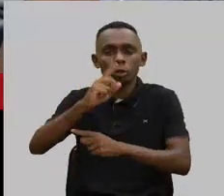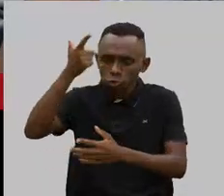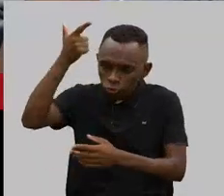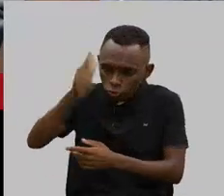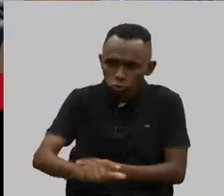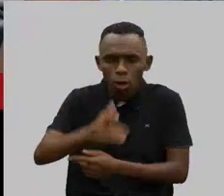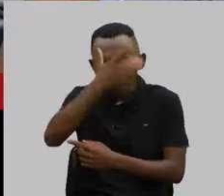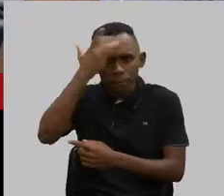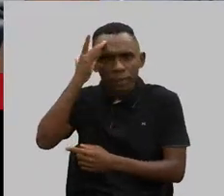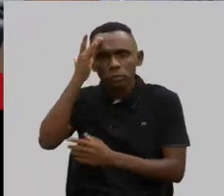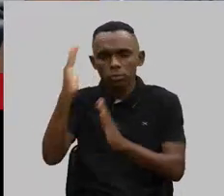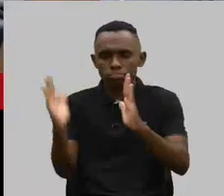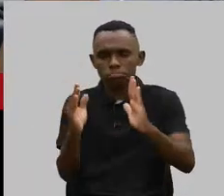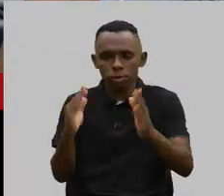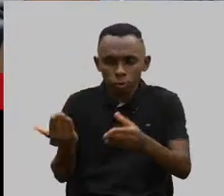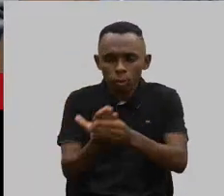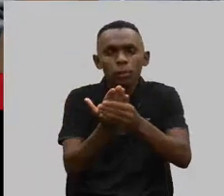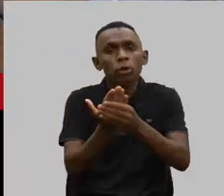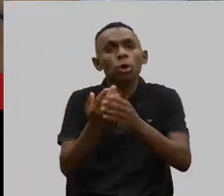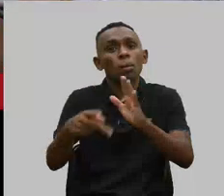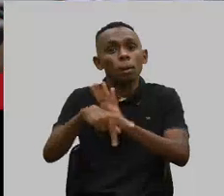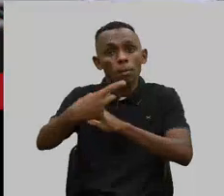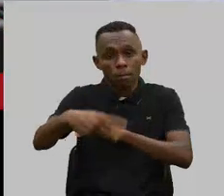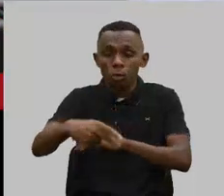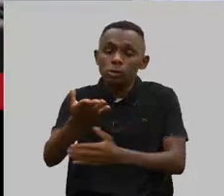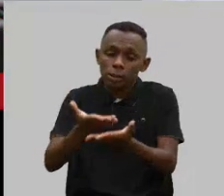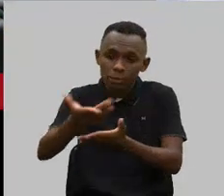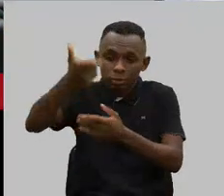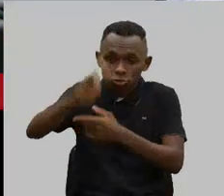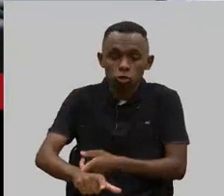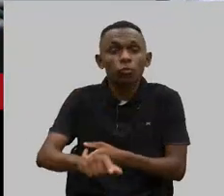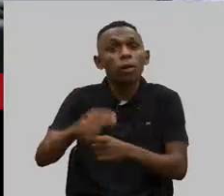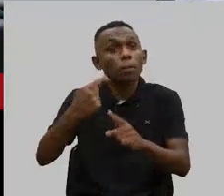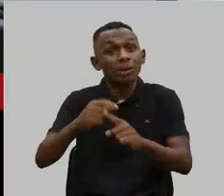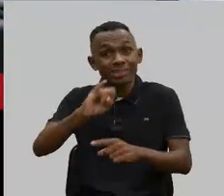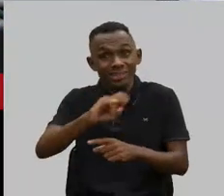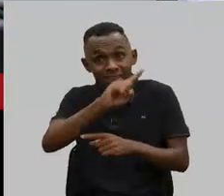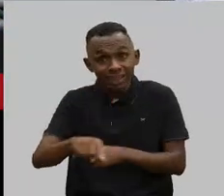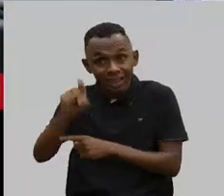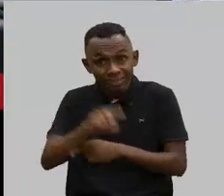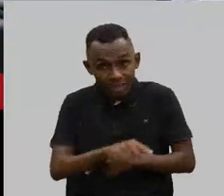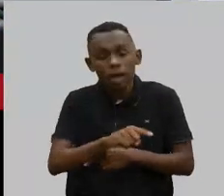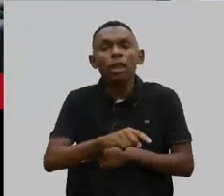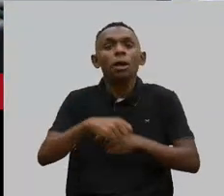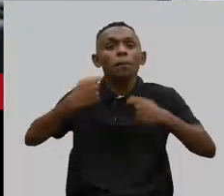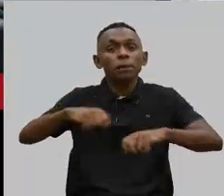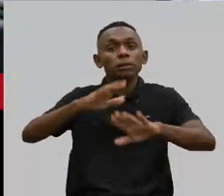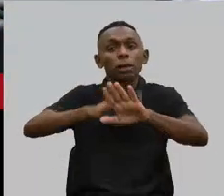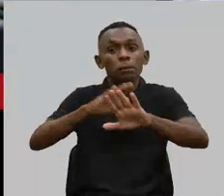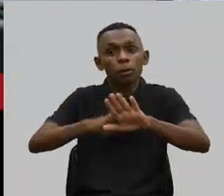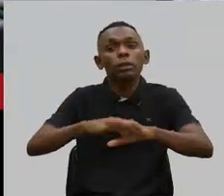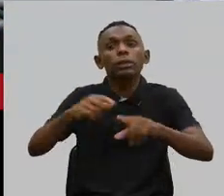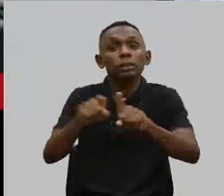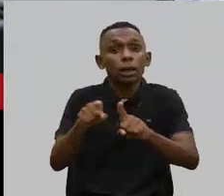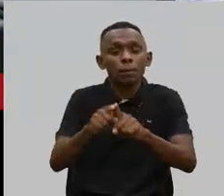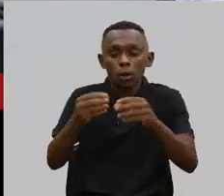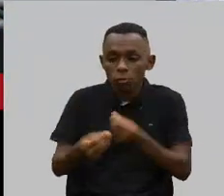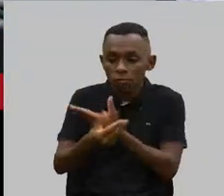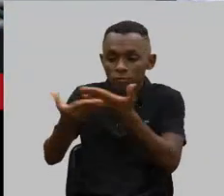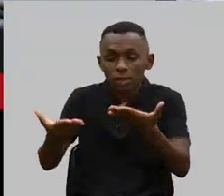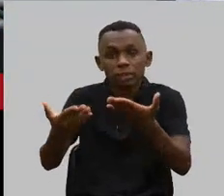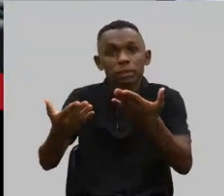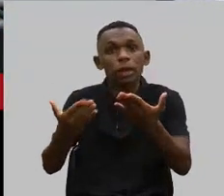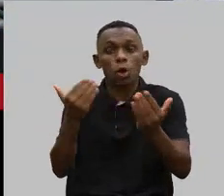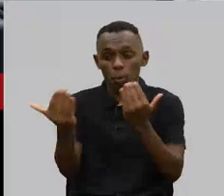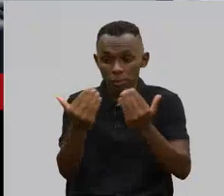aquela pessoa no plano. Até porque, se eles cancelam, eles têm que oferecer um produto semelhante ao